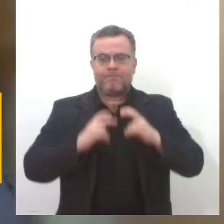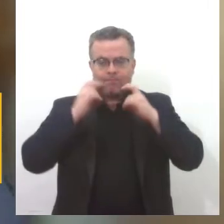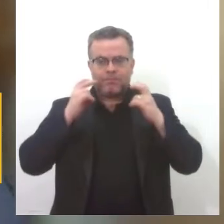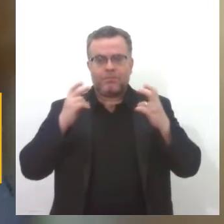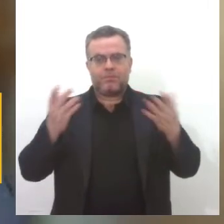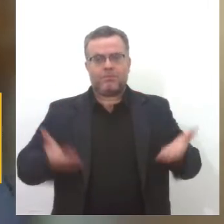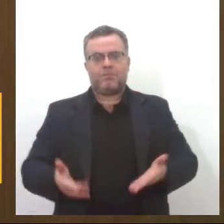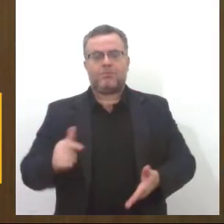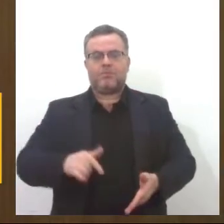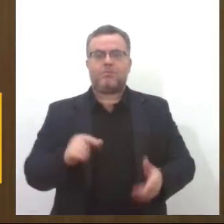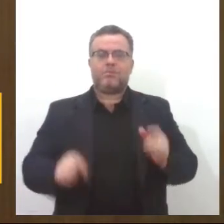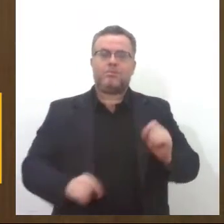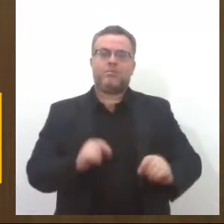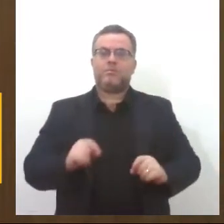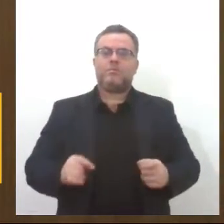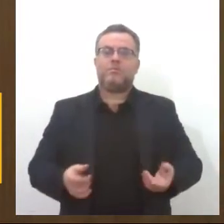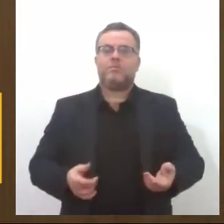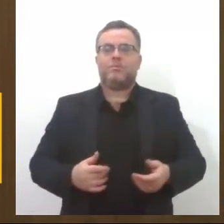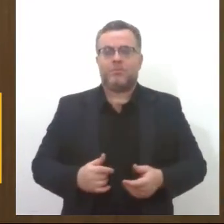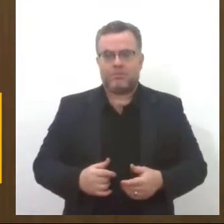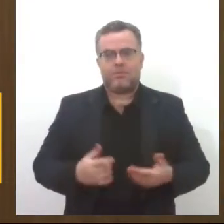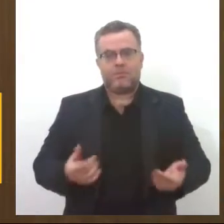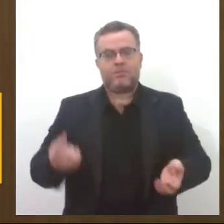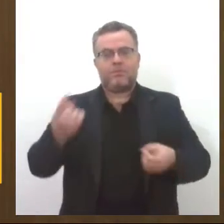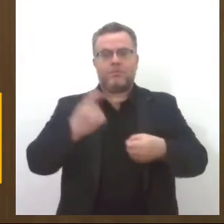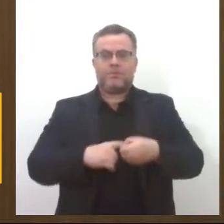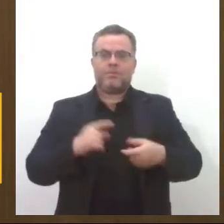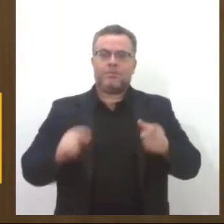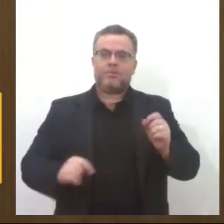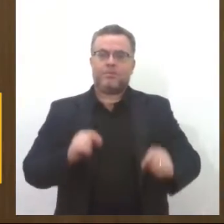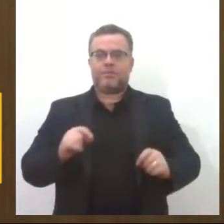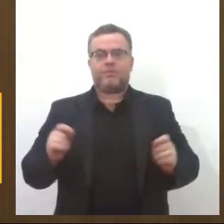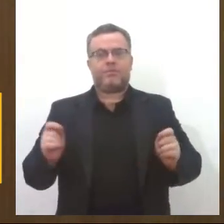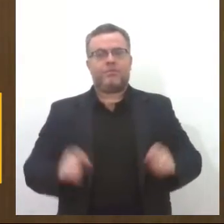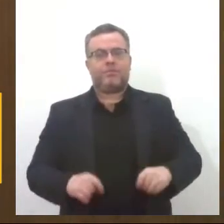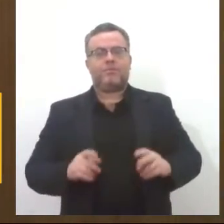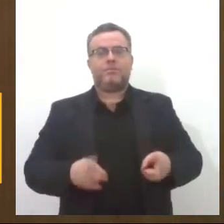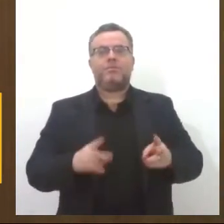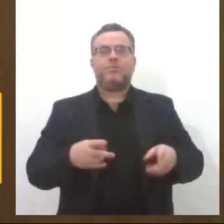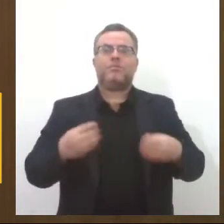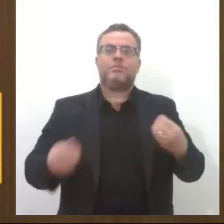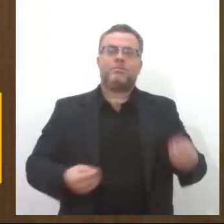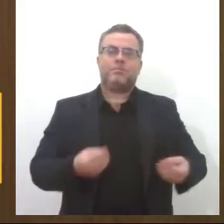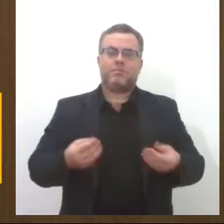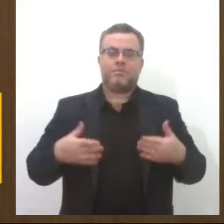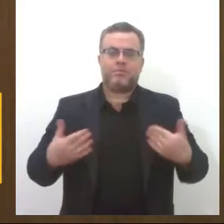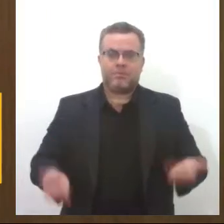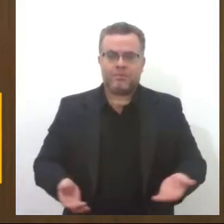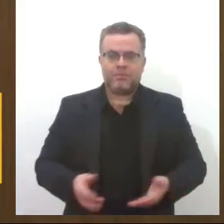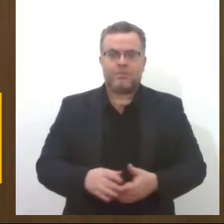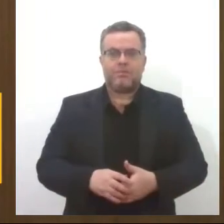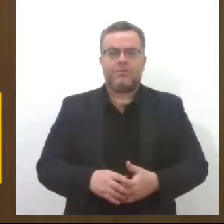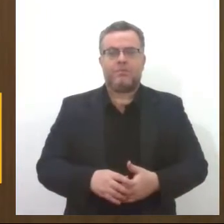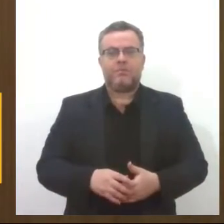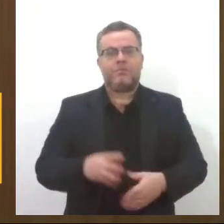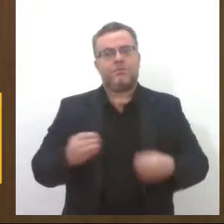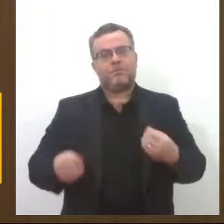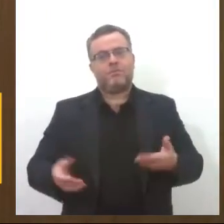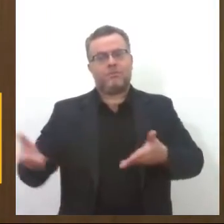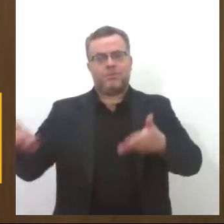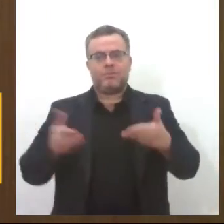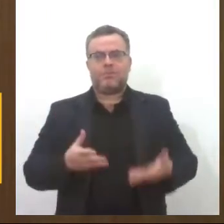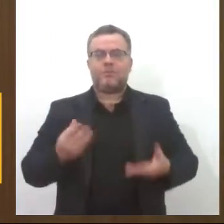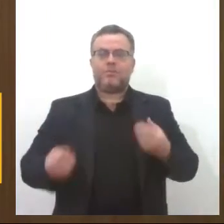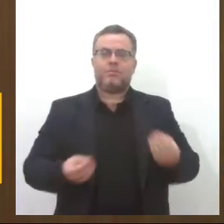estatísticas. Agora, voltando ao evento do Dia Nacional da Mulher, que a Promualese está fazendo, o que vai ter nesse evento? O foi